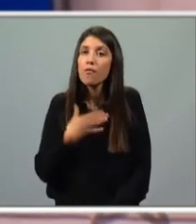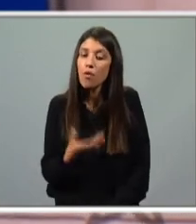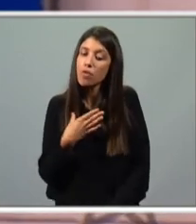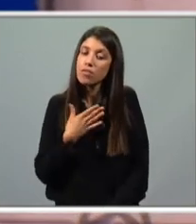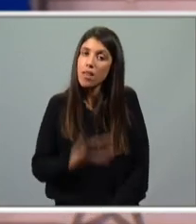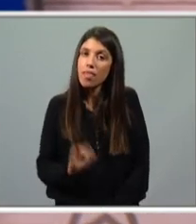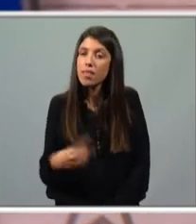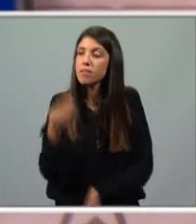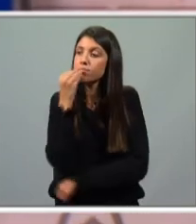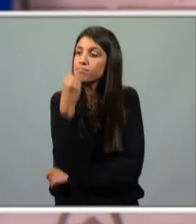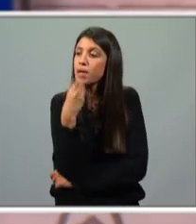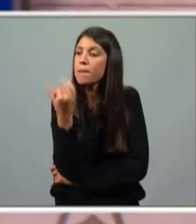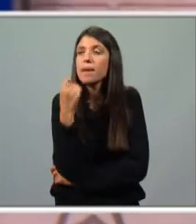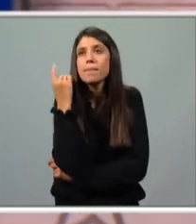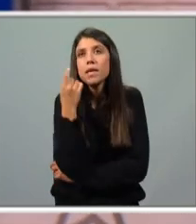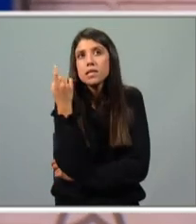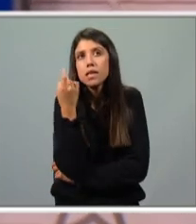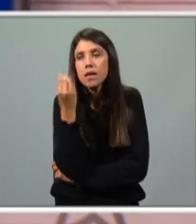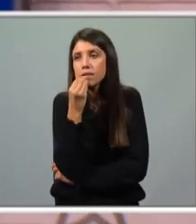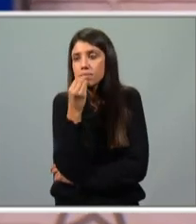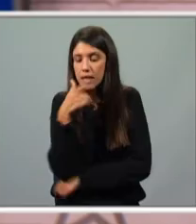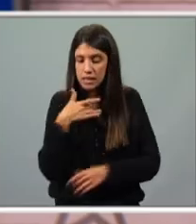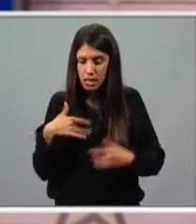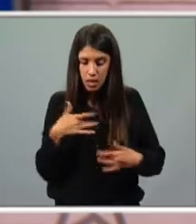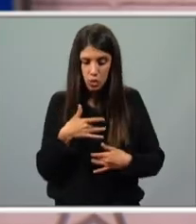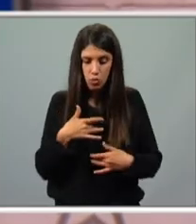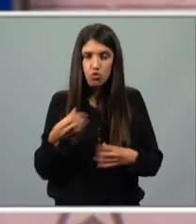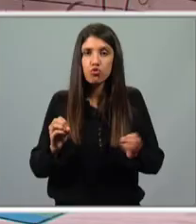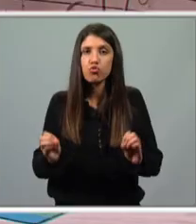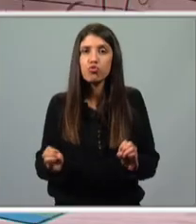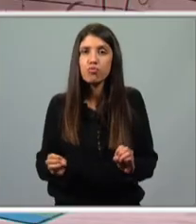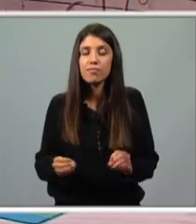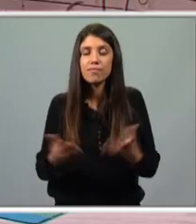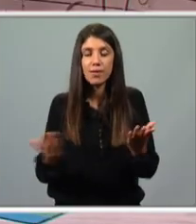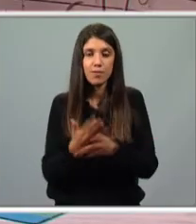pensavam sobre isso. Não reconheciam as suas sensações. Vamos continuar.